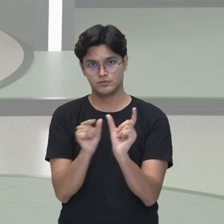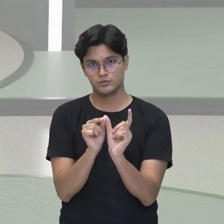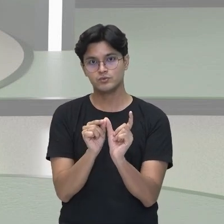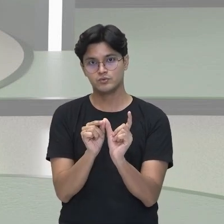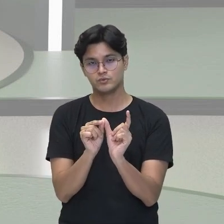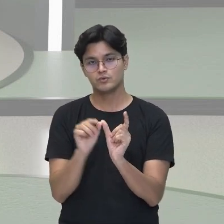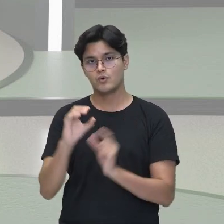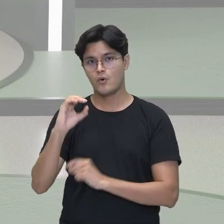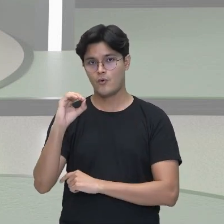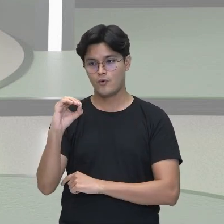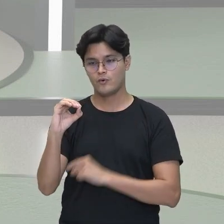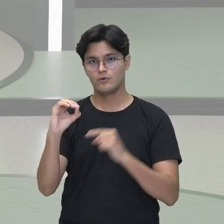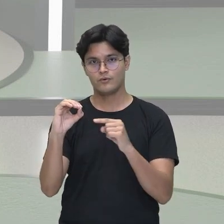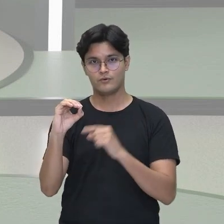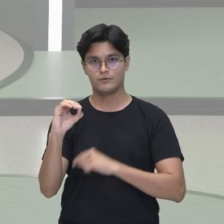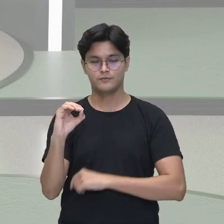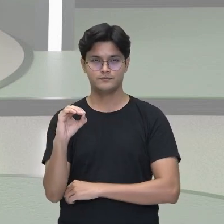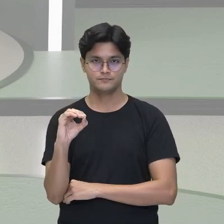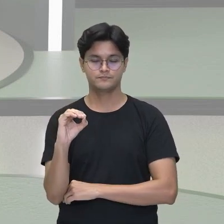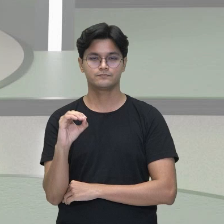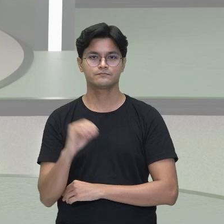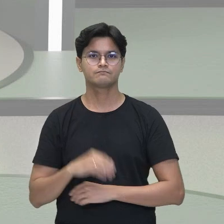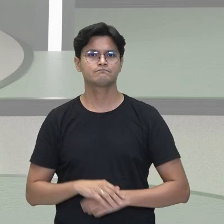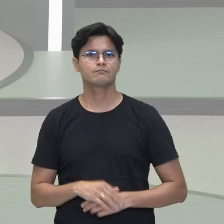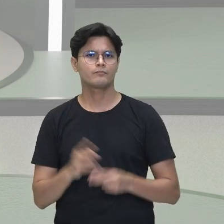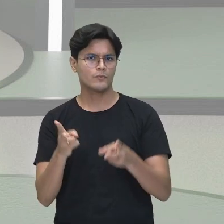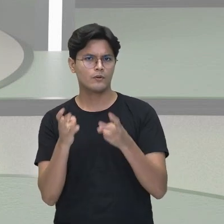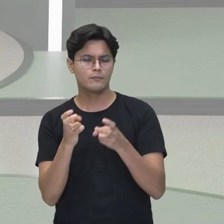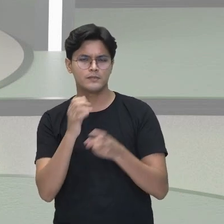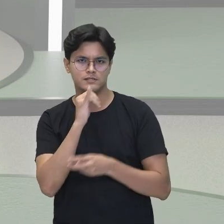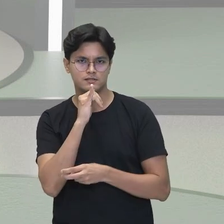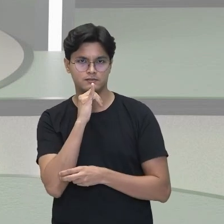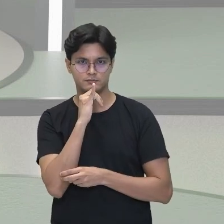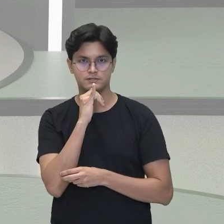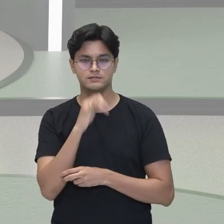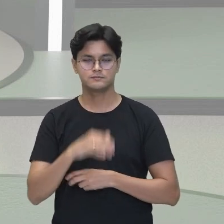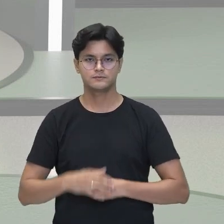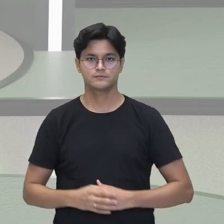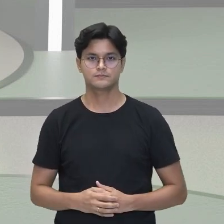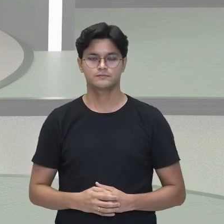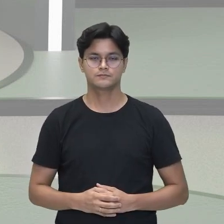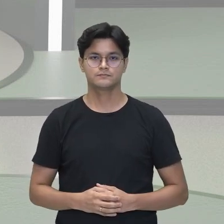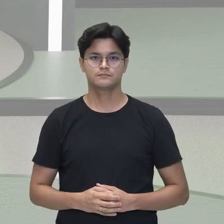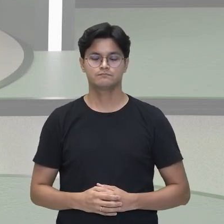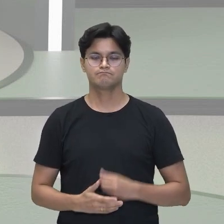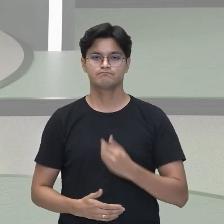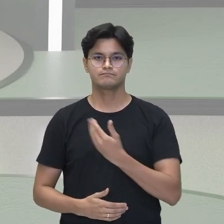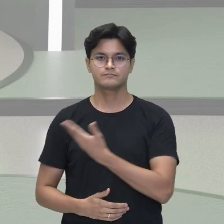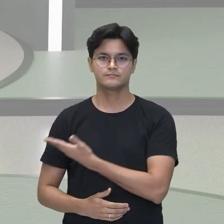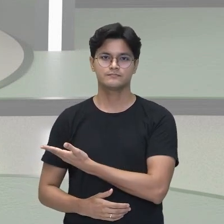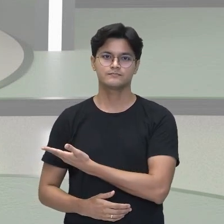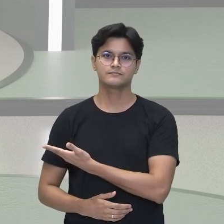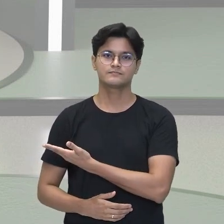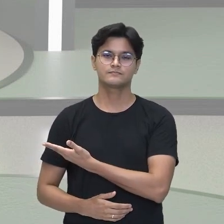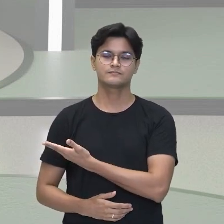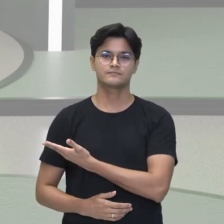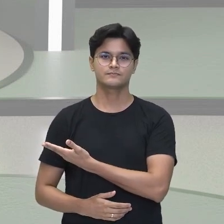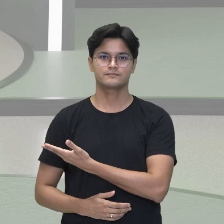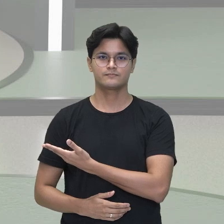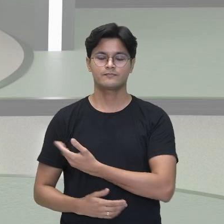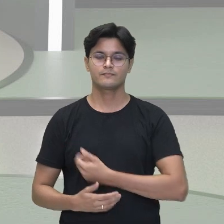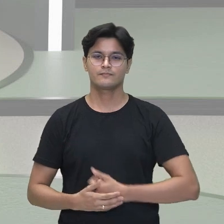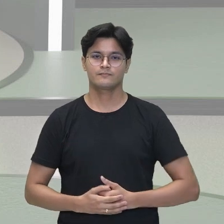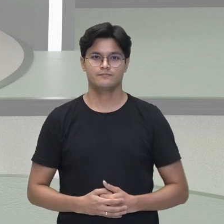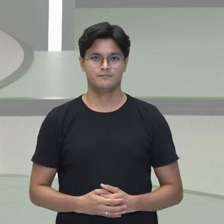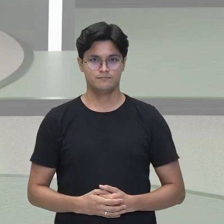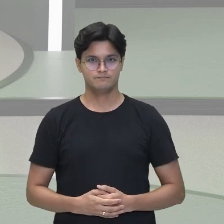né, que no caso é o sufixo. Observe esse exemplo do cis. Olha aí, gente. Primeiro,